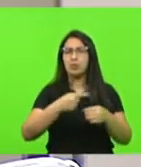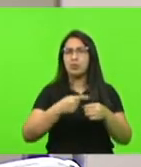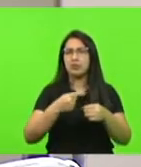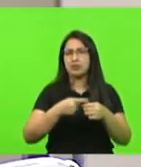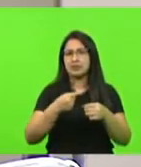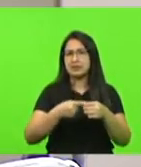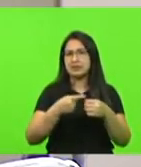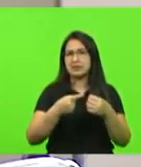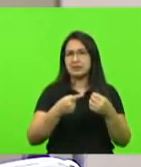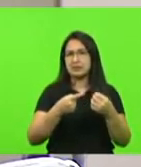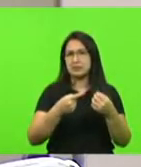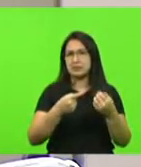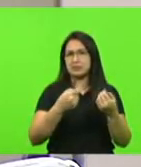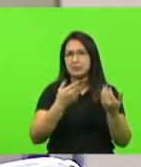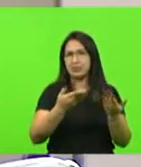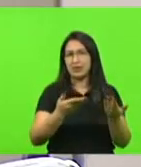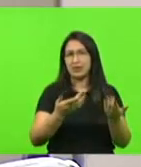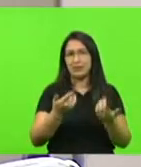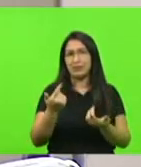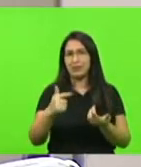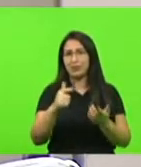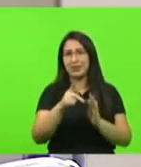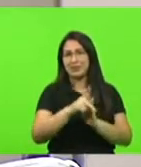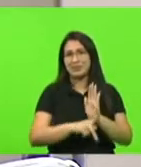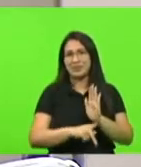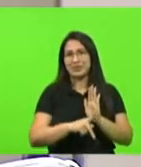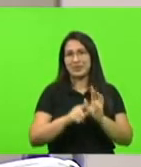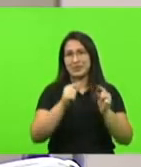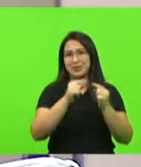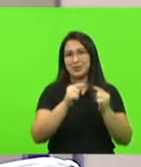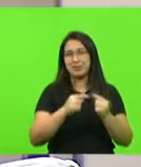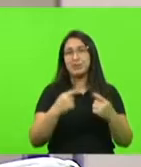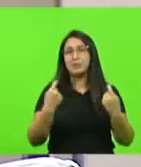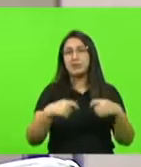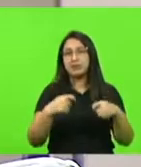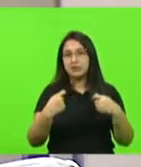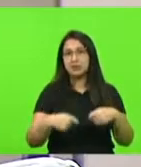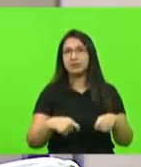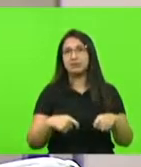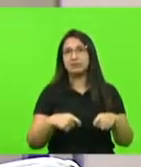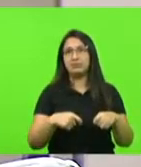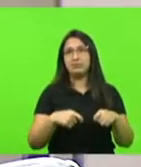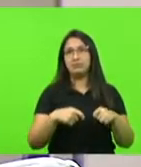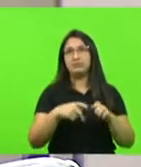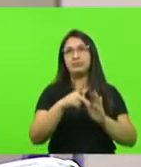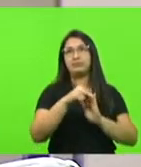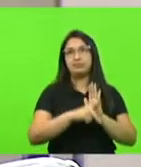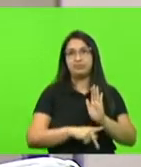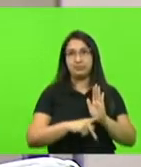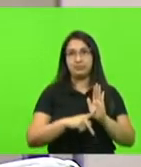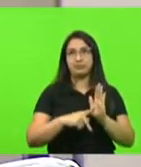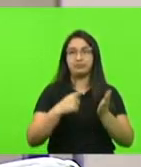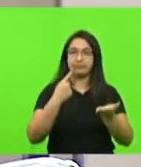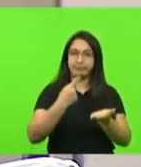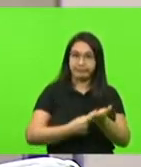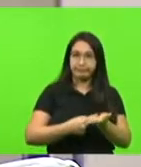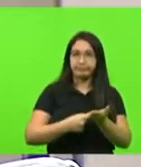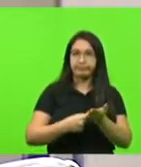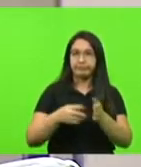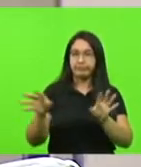Não tem nem projeto para fazer isso. E esse encaminhamento tem que ser via convênio. Então, é complicado